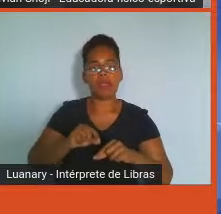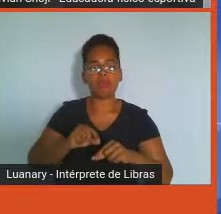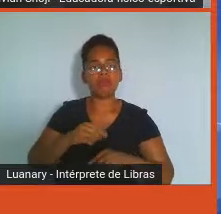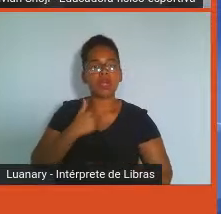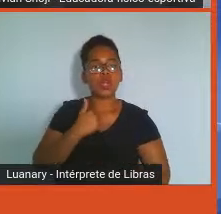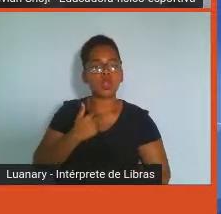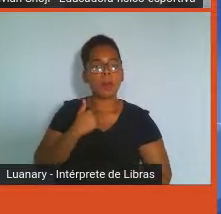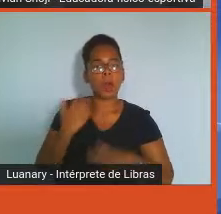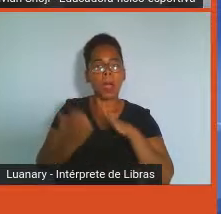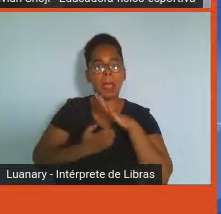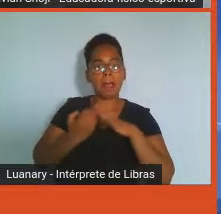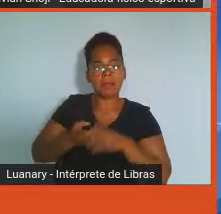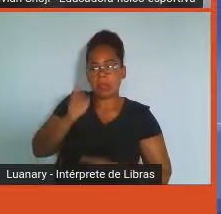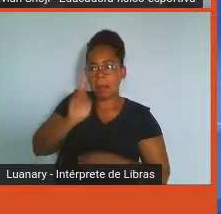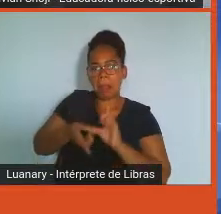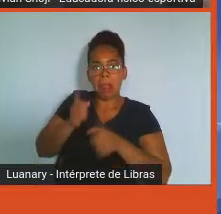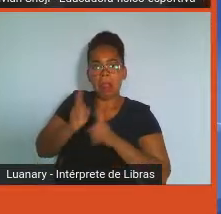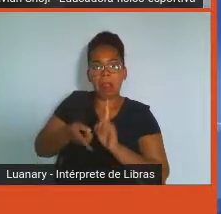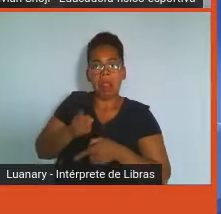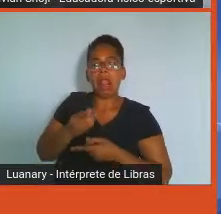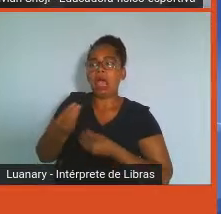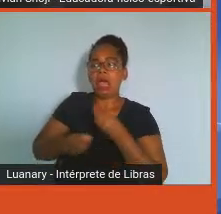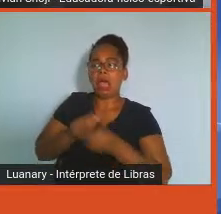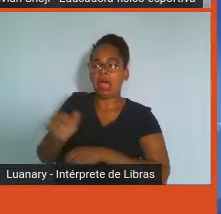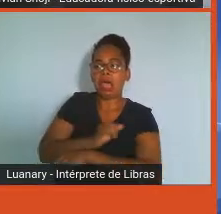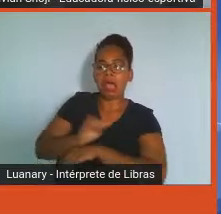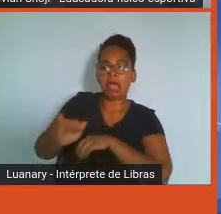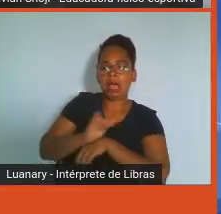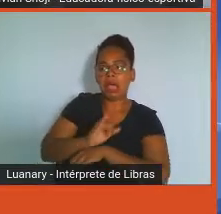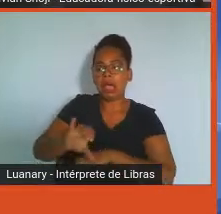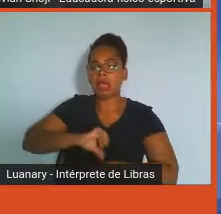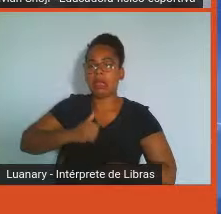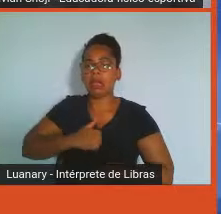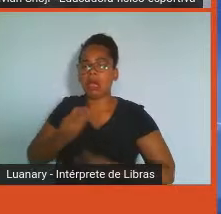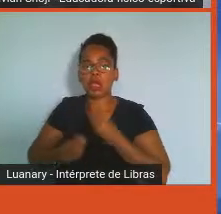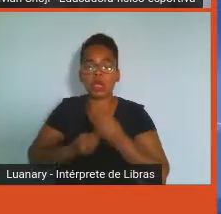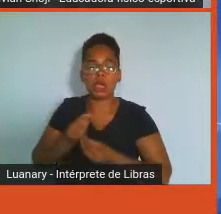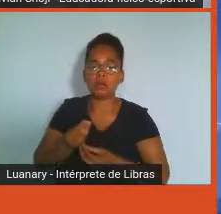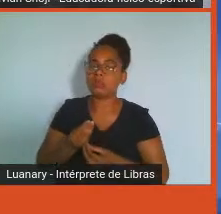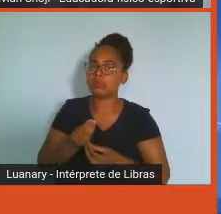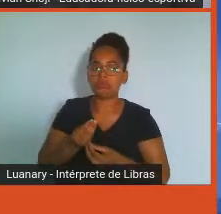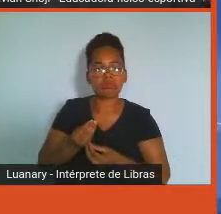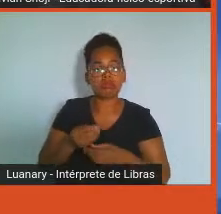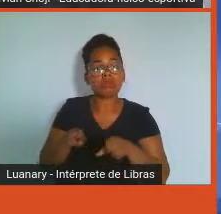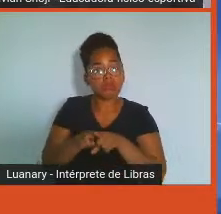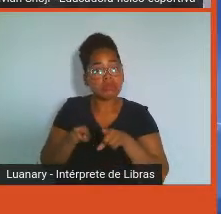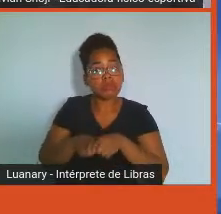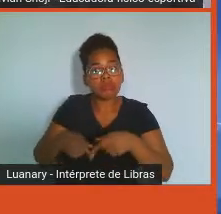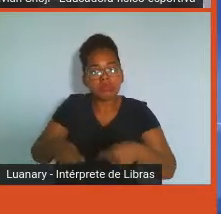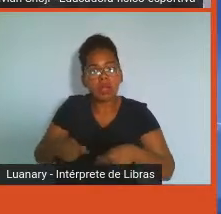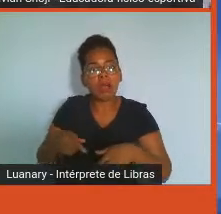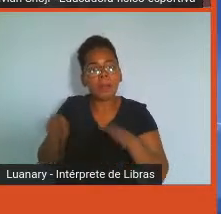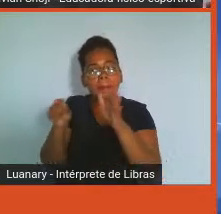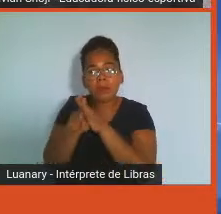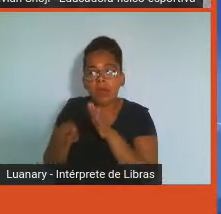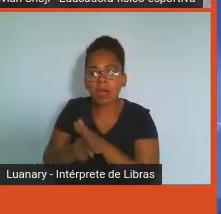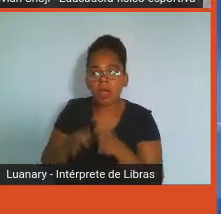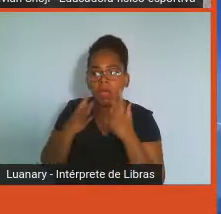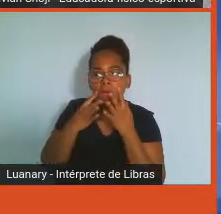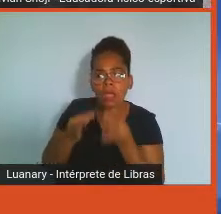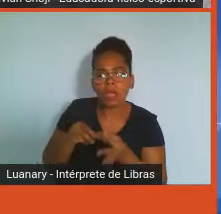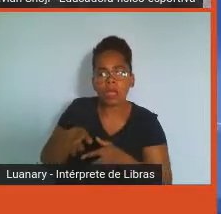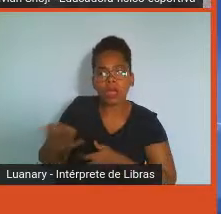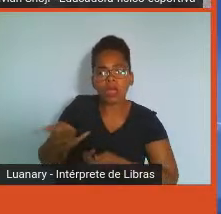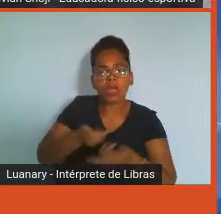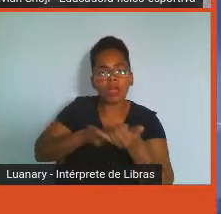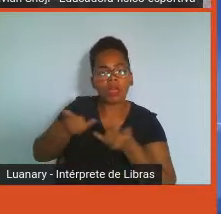melhorar o seu bem-estar nesta dimensão, ele precisa ter essa prontidão de querer mudar, porque isso vai fazer com que essa mudança